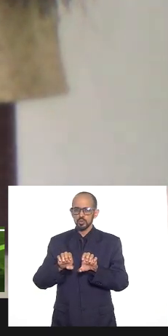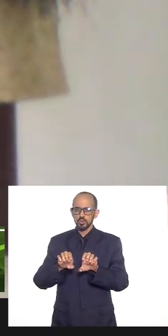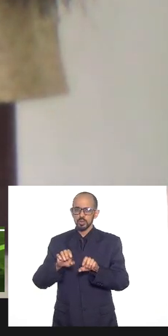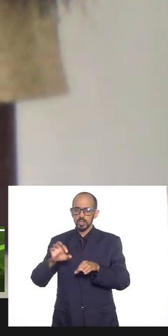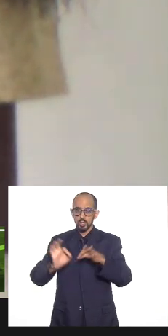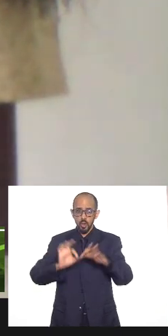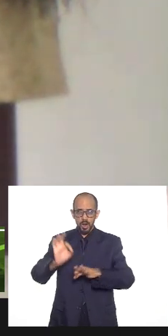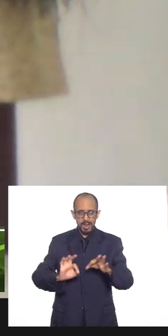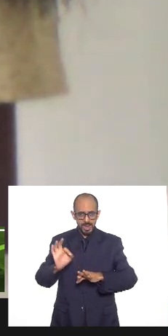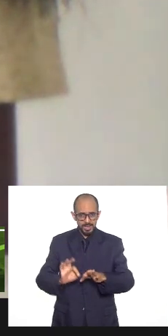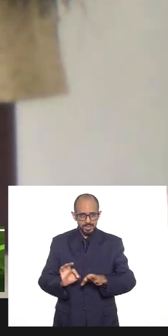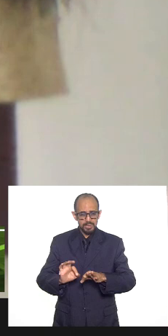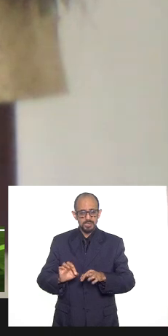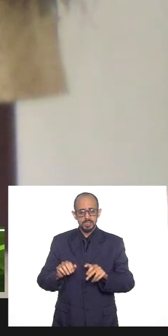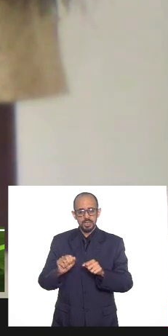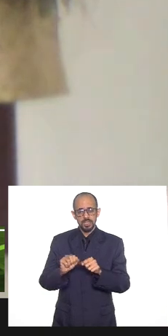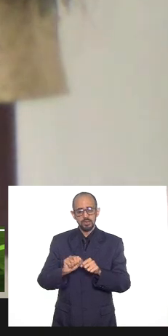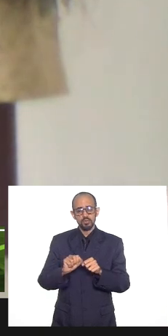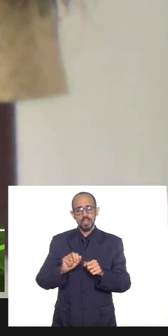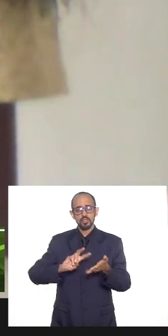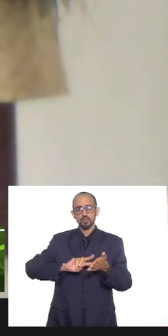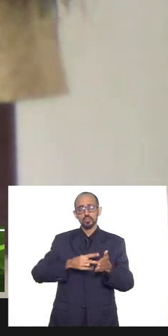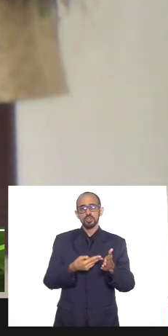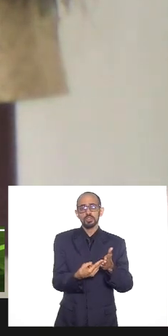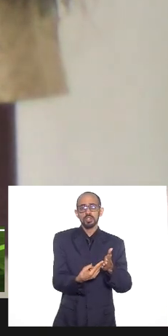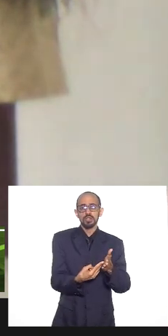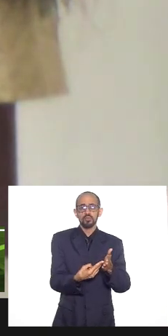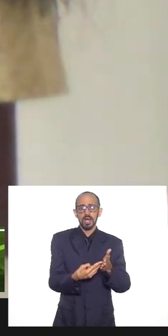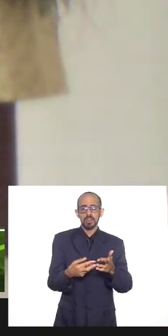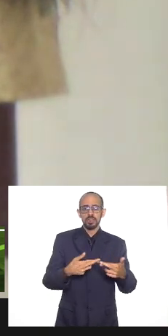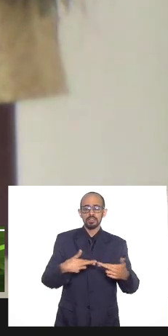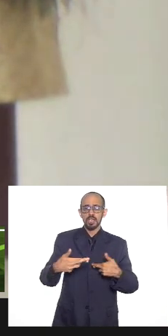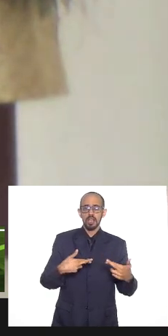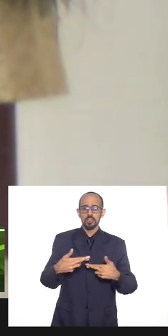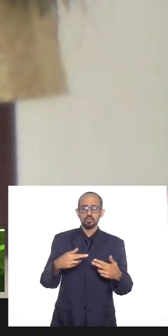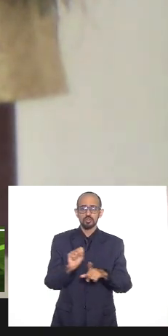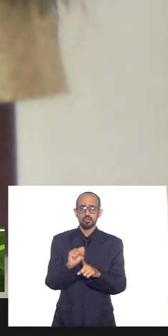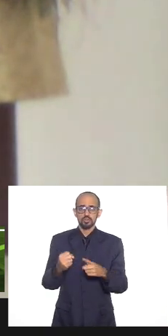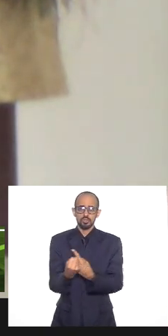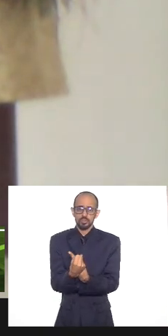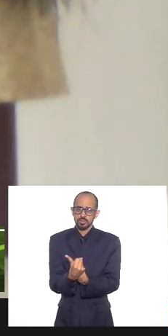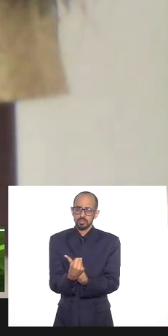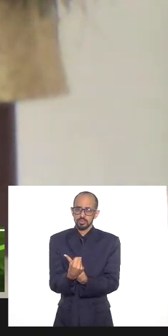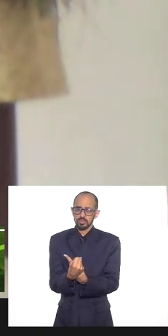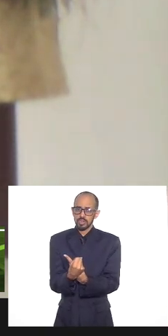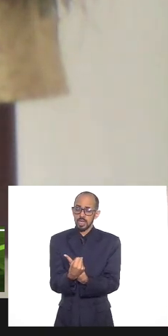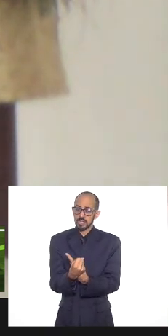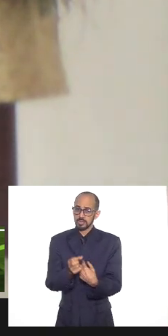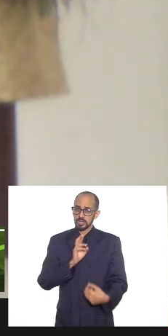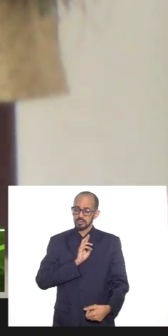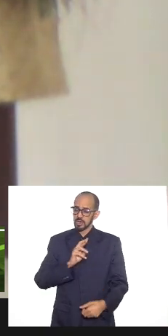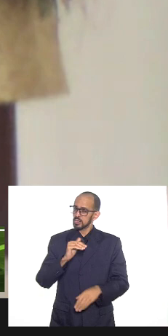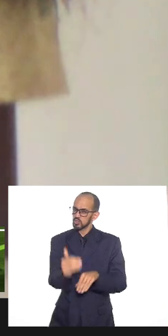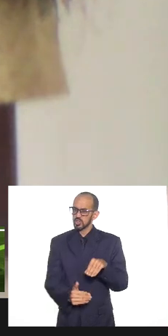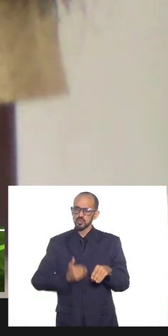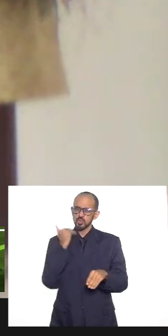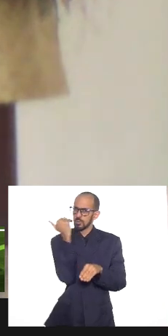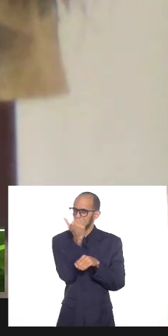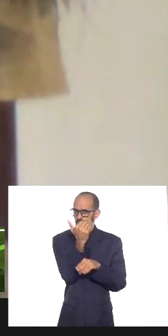organiza e dá sentido à dinâmica das relações sociais, religiosas, sobretudo.